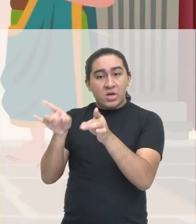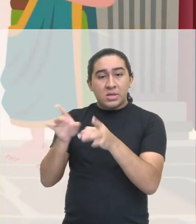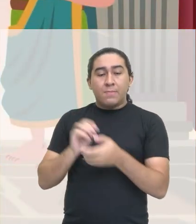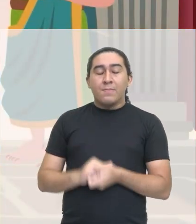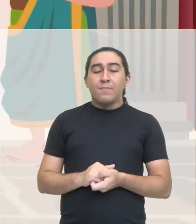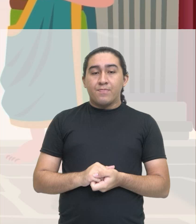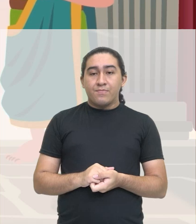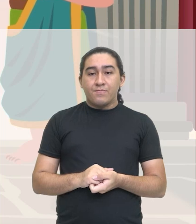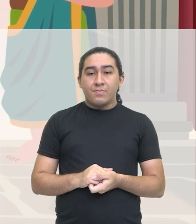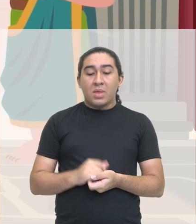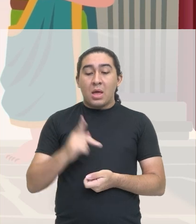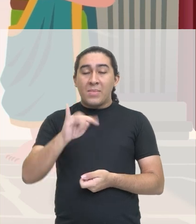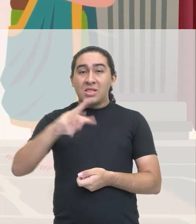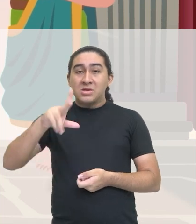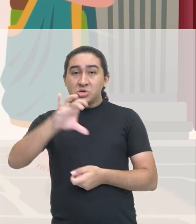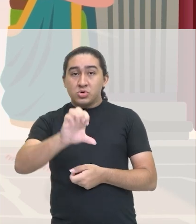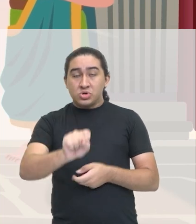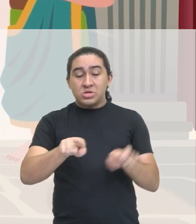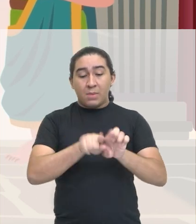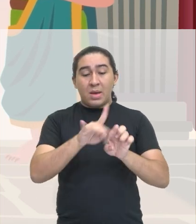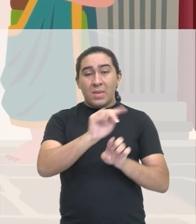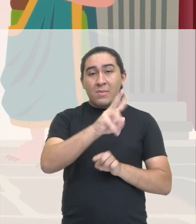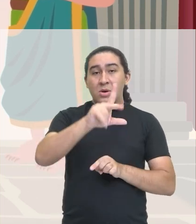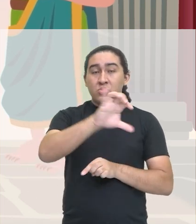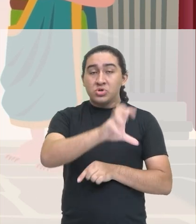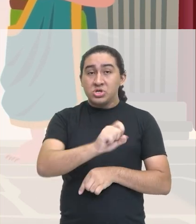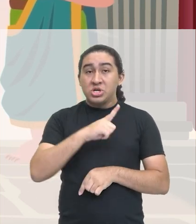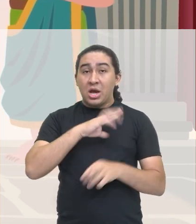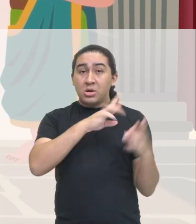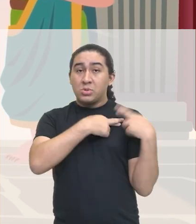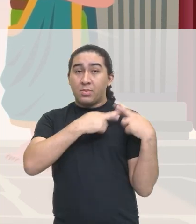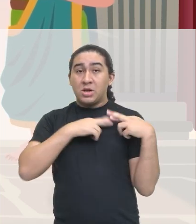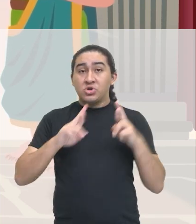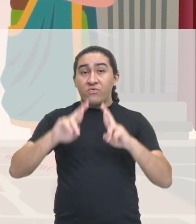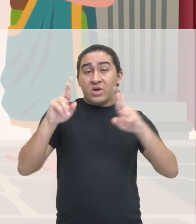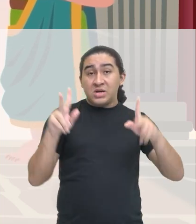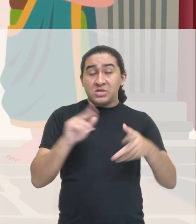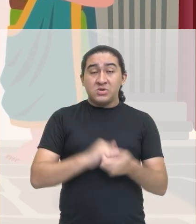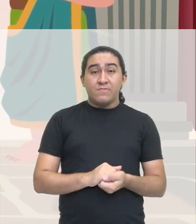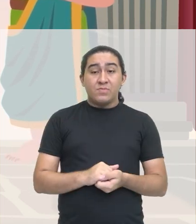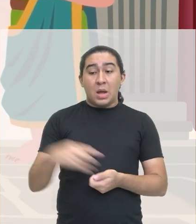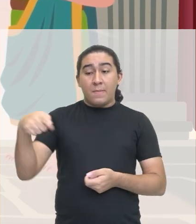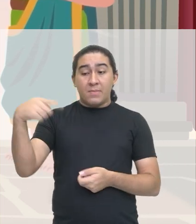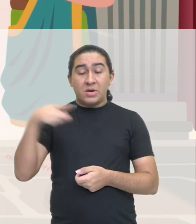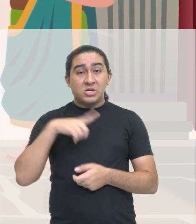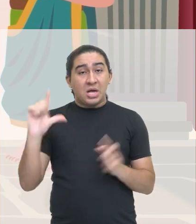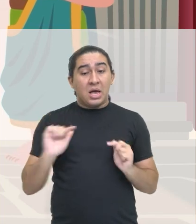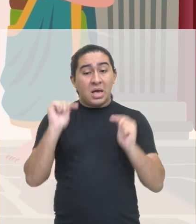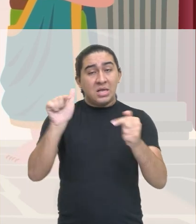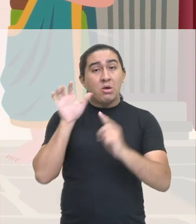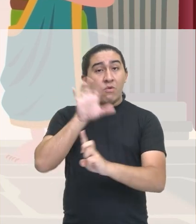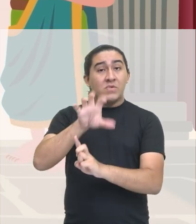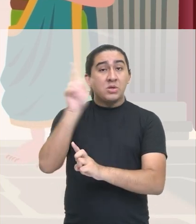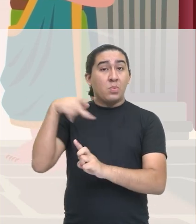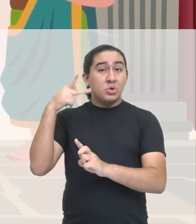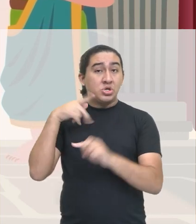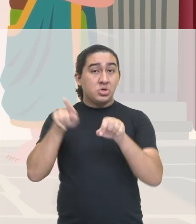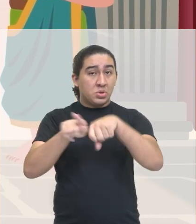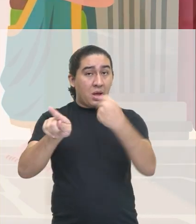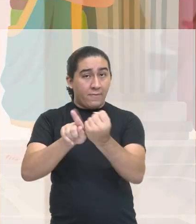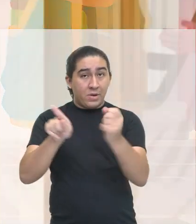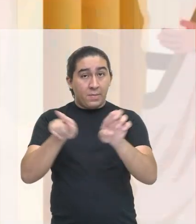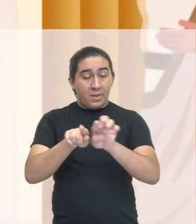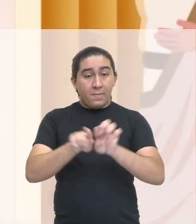Os patrícios e plebeus tinham direitos e deveres diferentes, com os patrícios exercendo maior influência política e social.